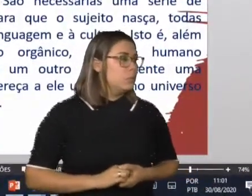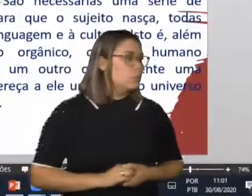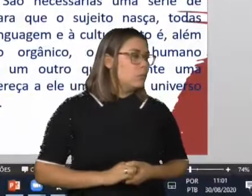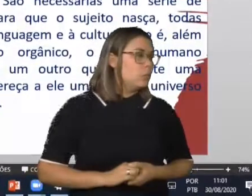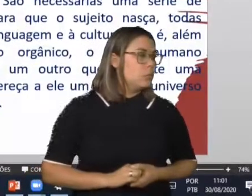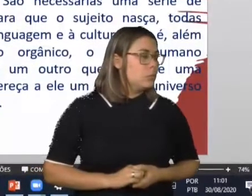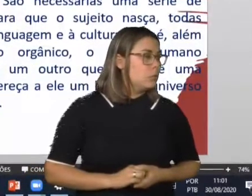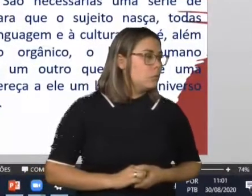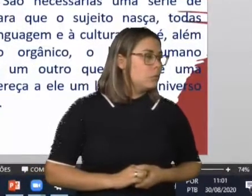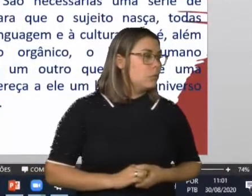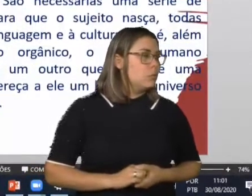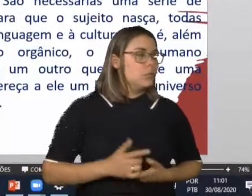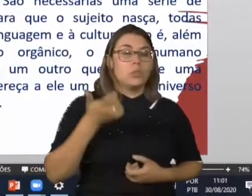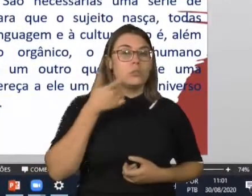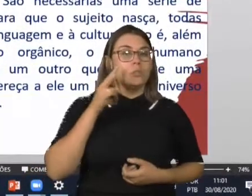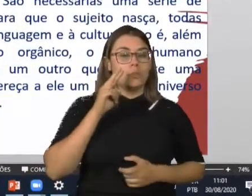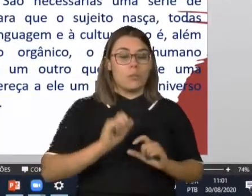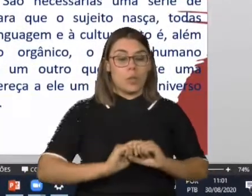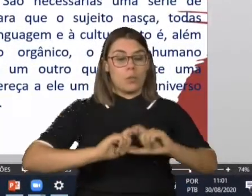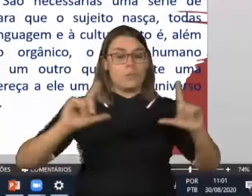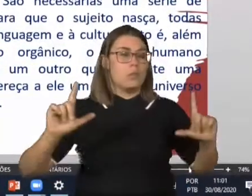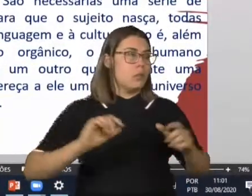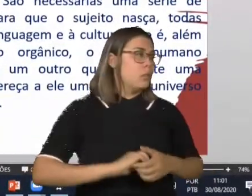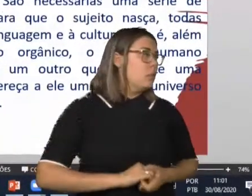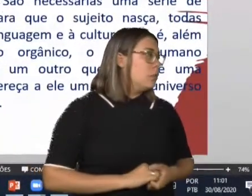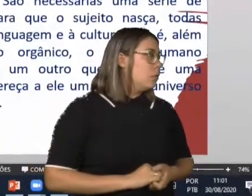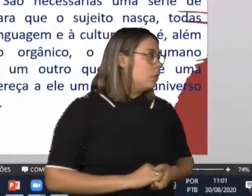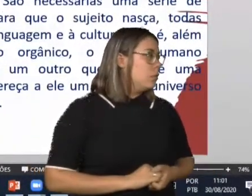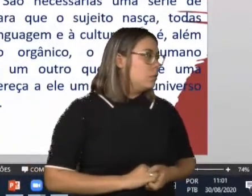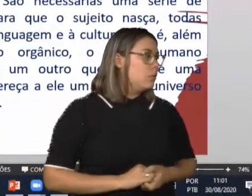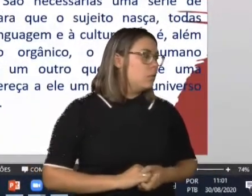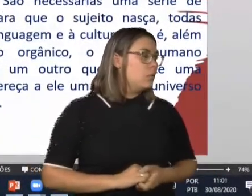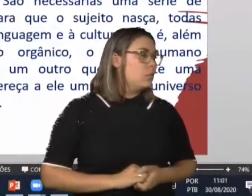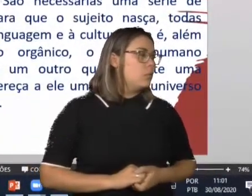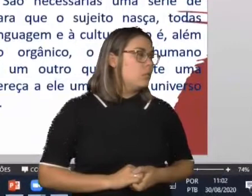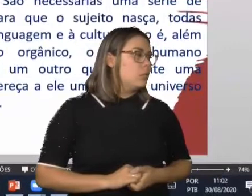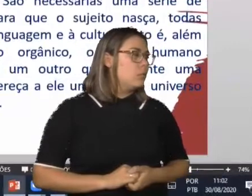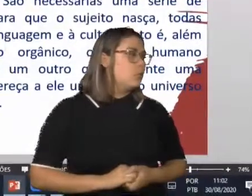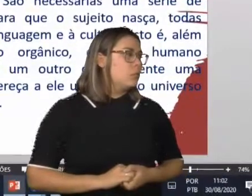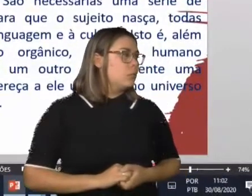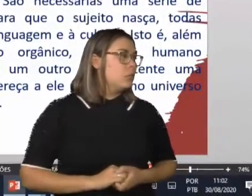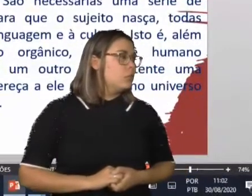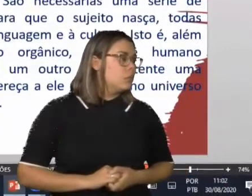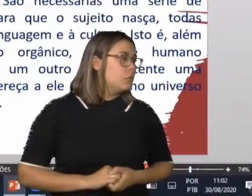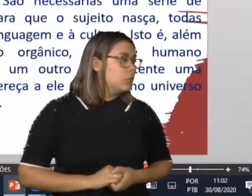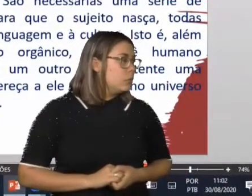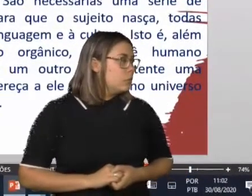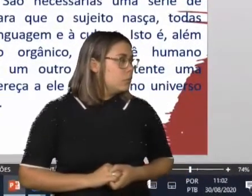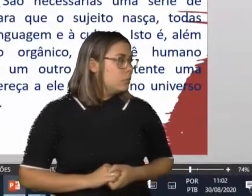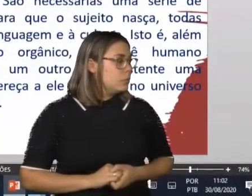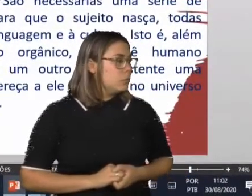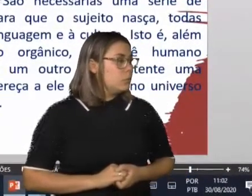apresentações, por isso você não está aparecendo. Certo. Certo. Bom, vamos lá. Está tudo ok. Eu